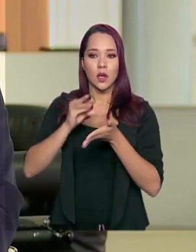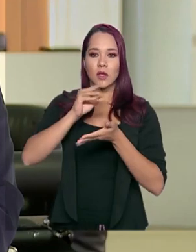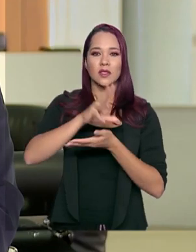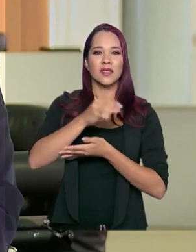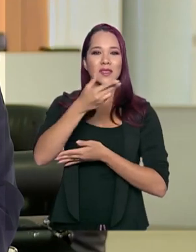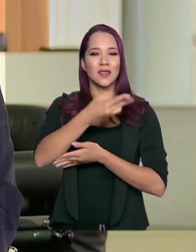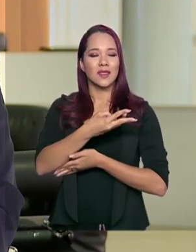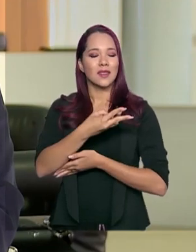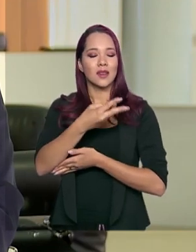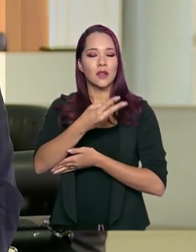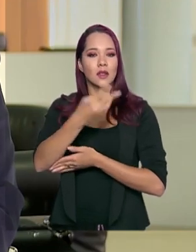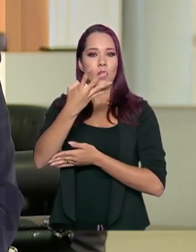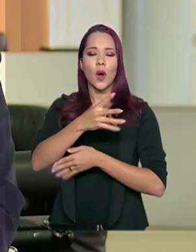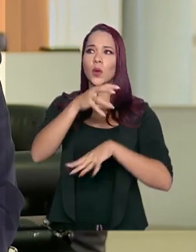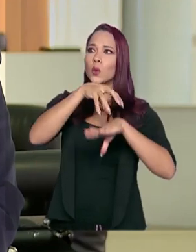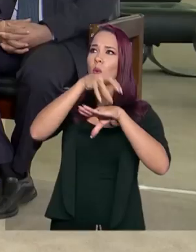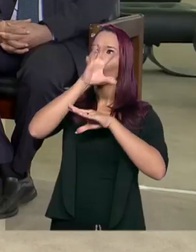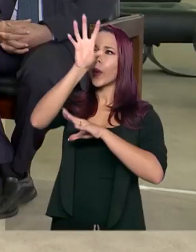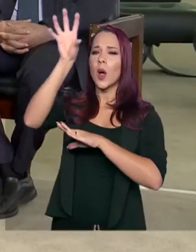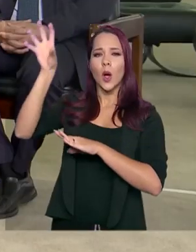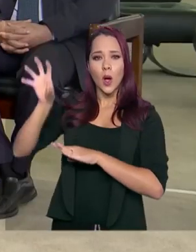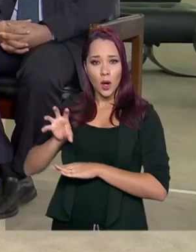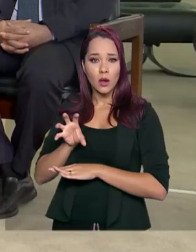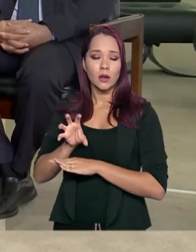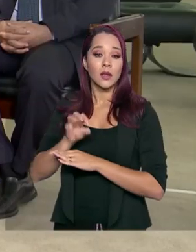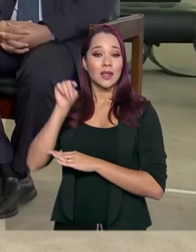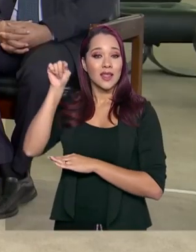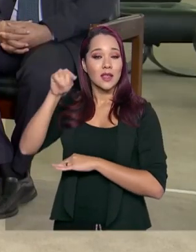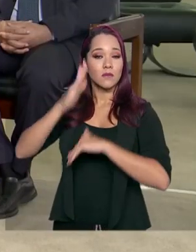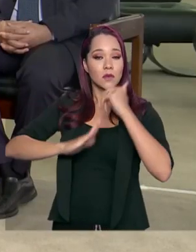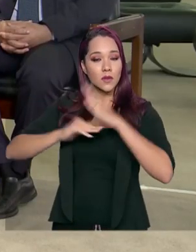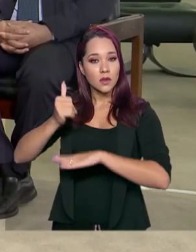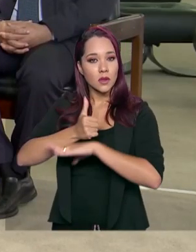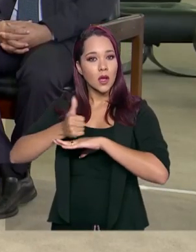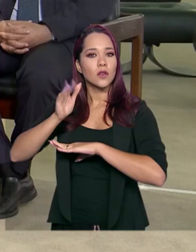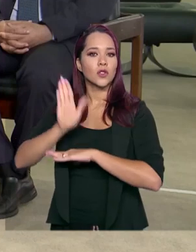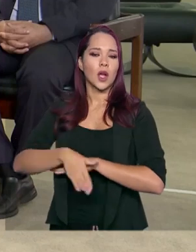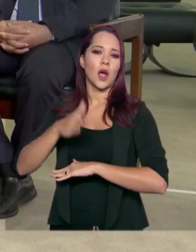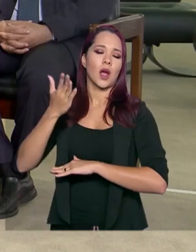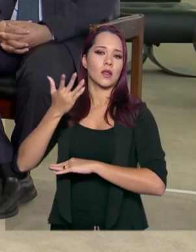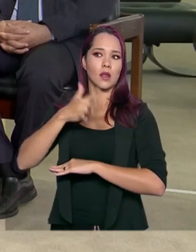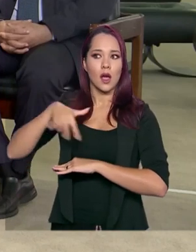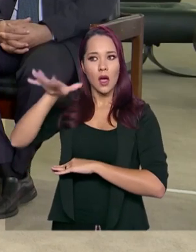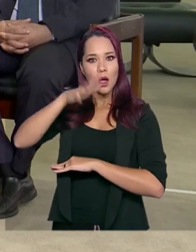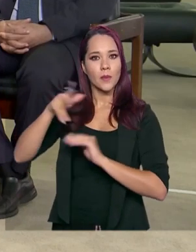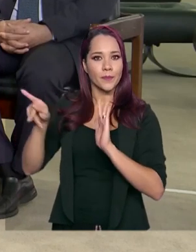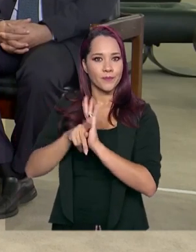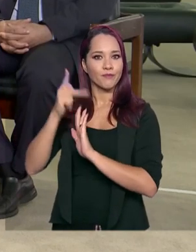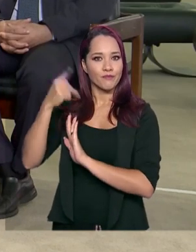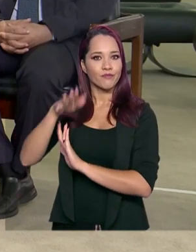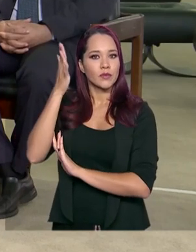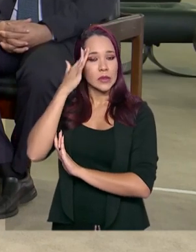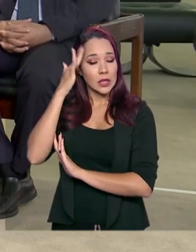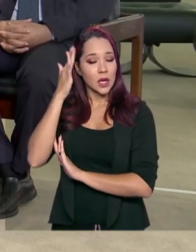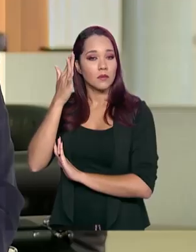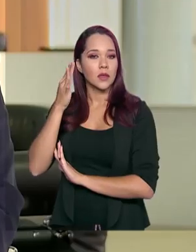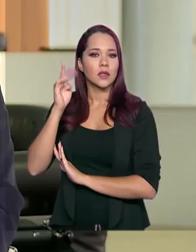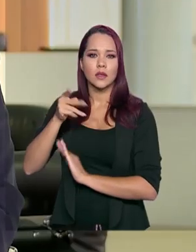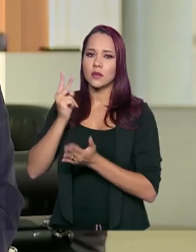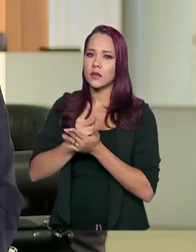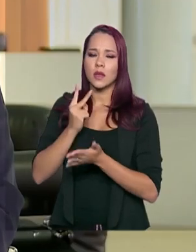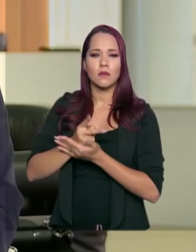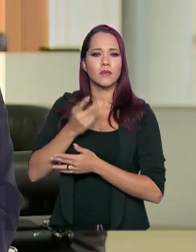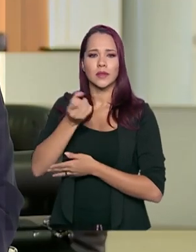distritos sanitários especiais indígenas. Esses profissionais já são especializados nessas áreas e aí a gente sempre vai tocar aqui durante a